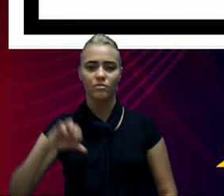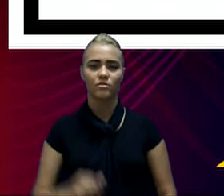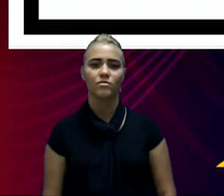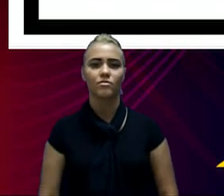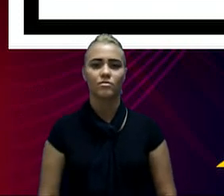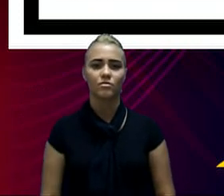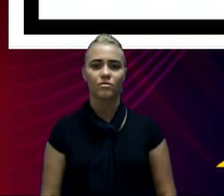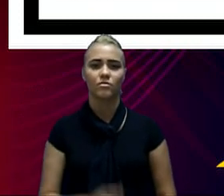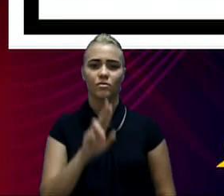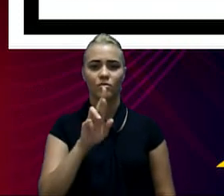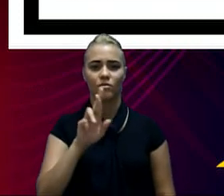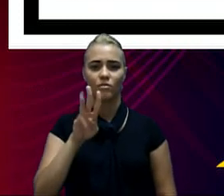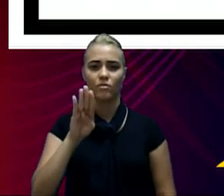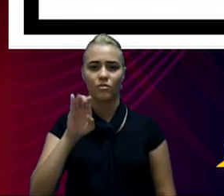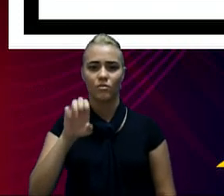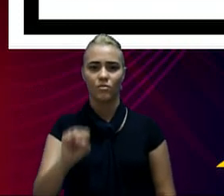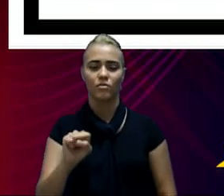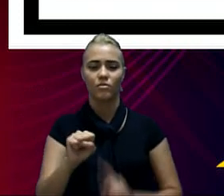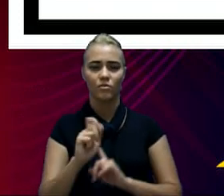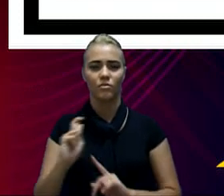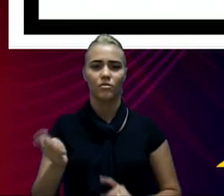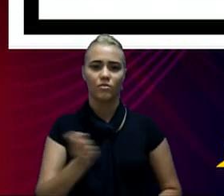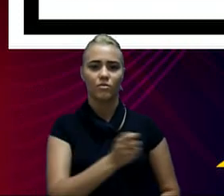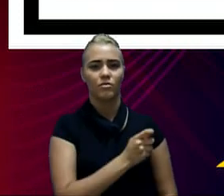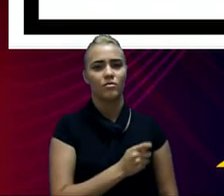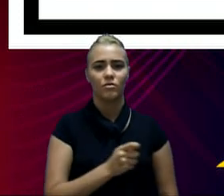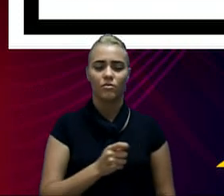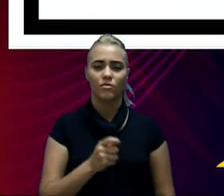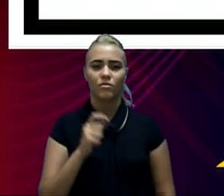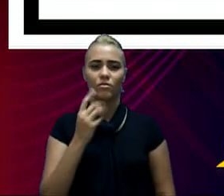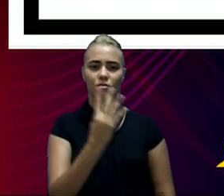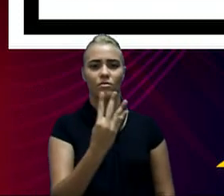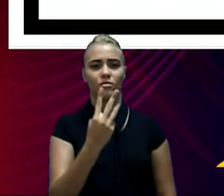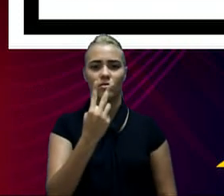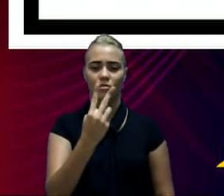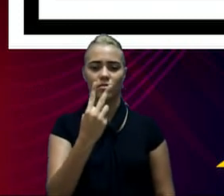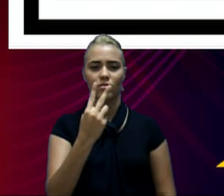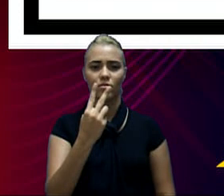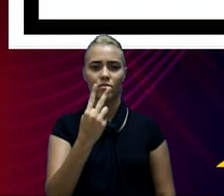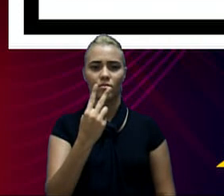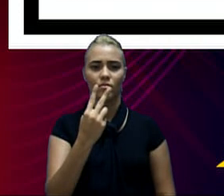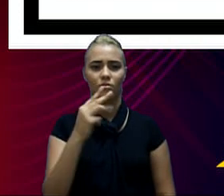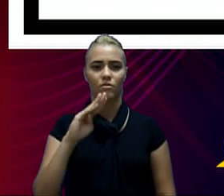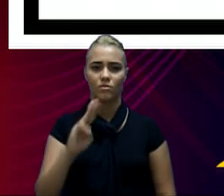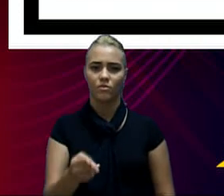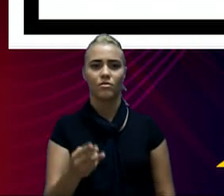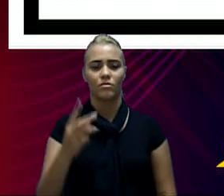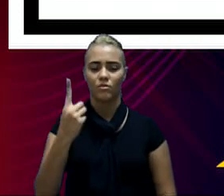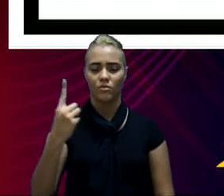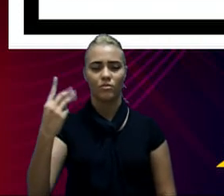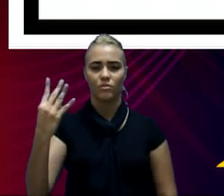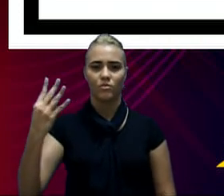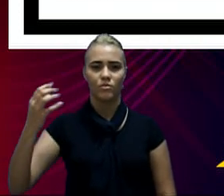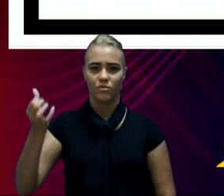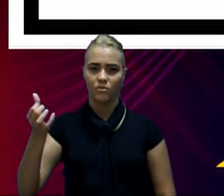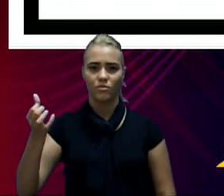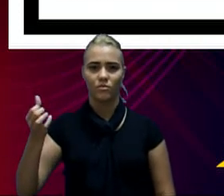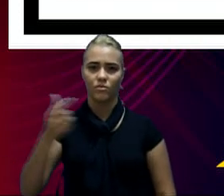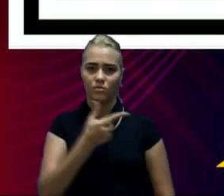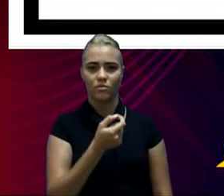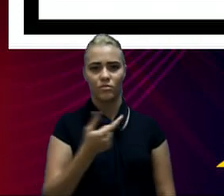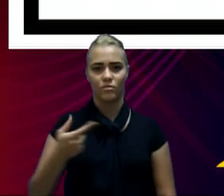A URBIS, uma despesa da ordem de R$ 42,146,00, em